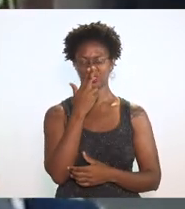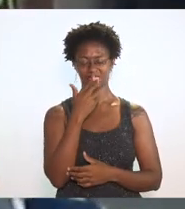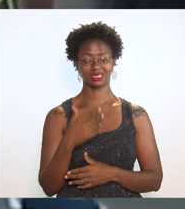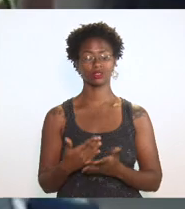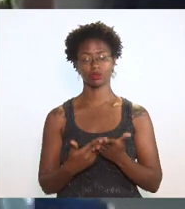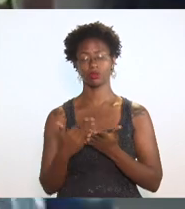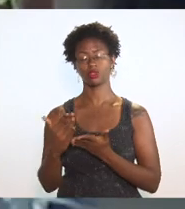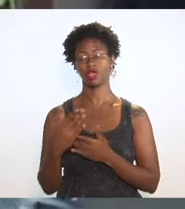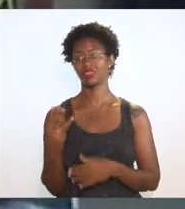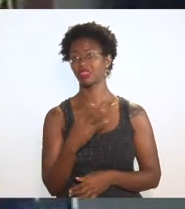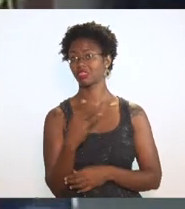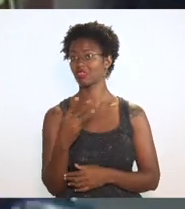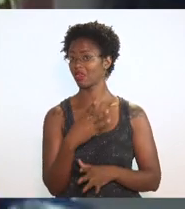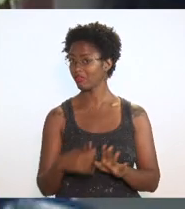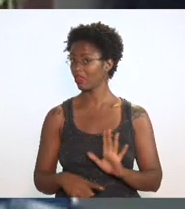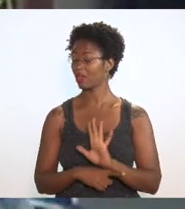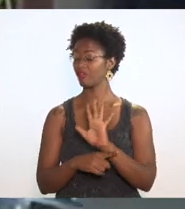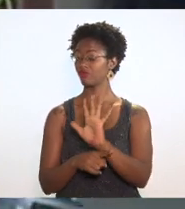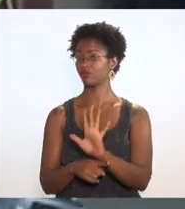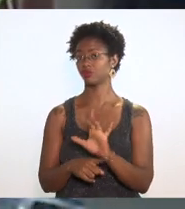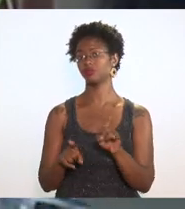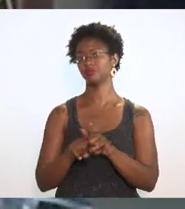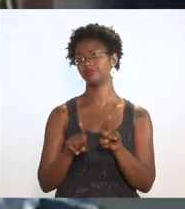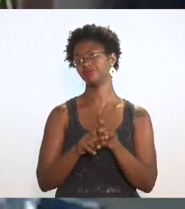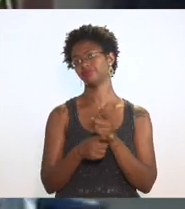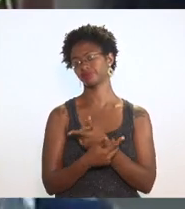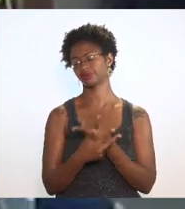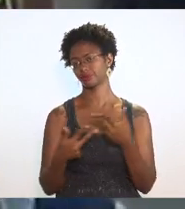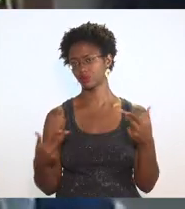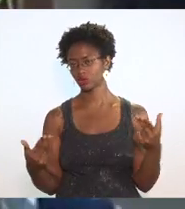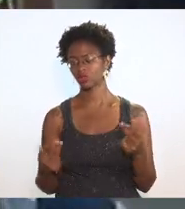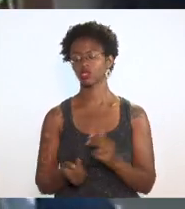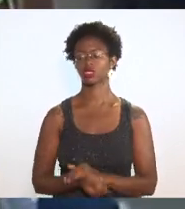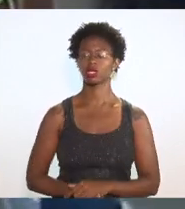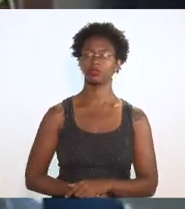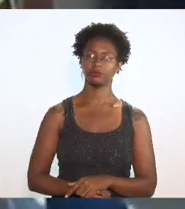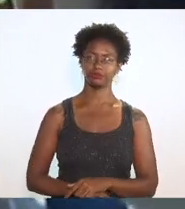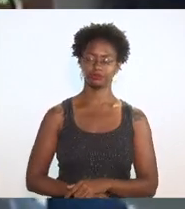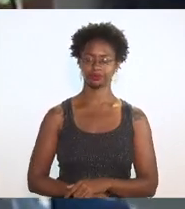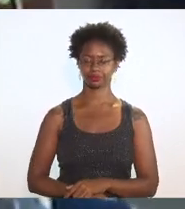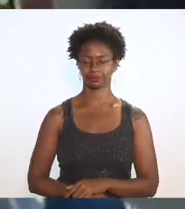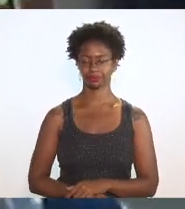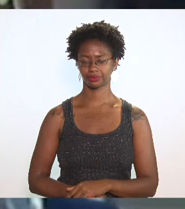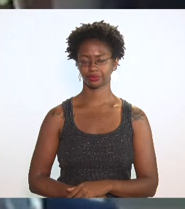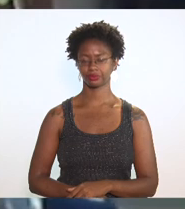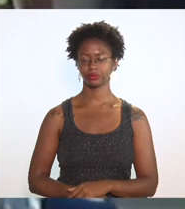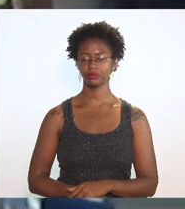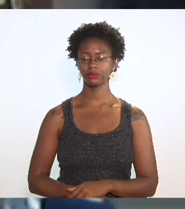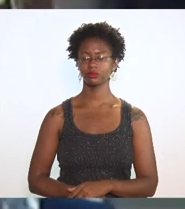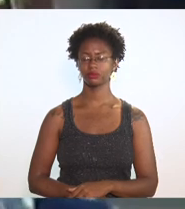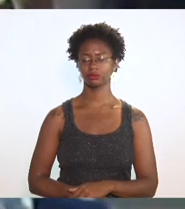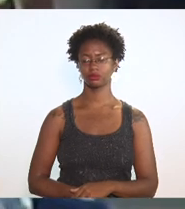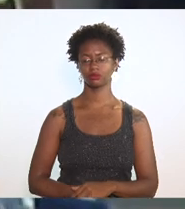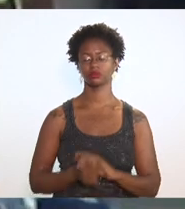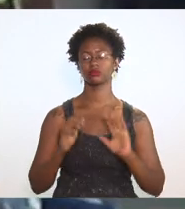terceiro benefício e é uma questão também que quando eu estou é